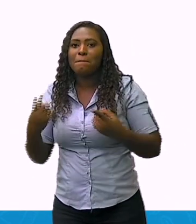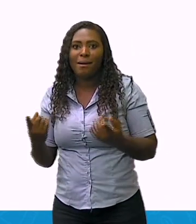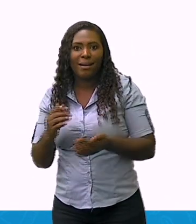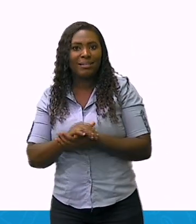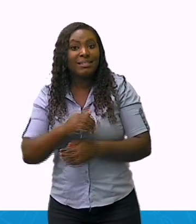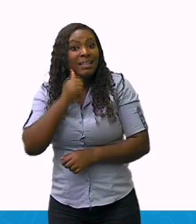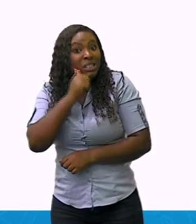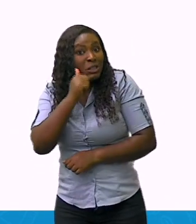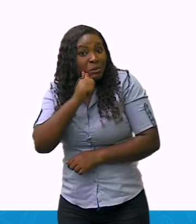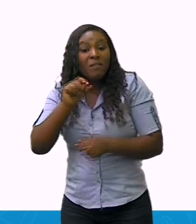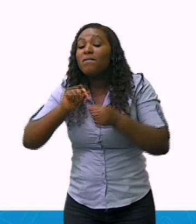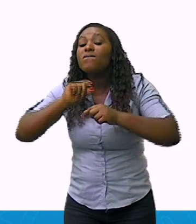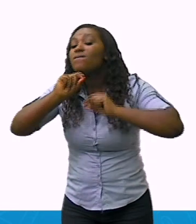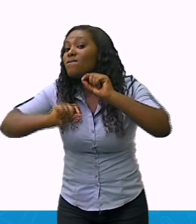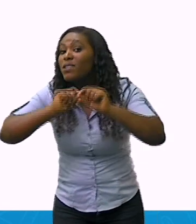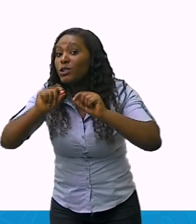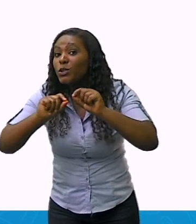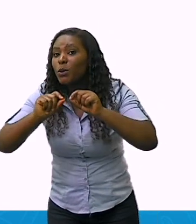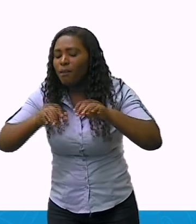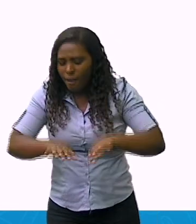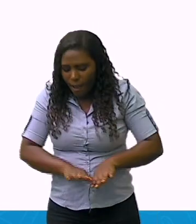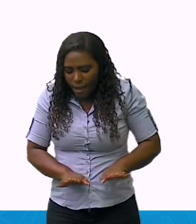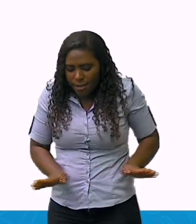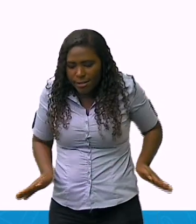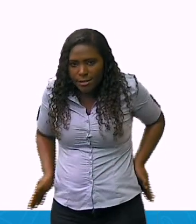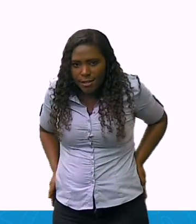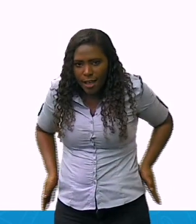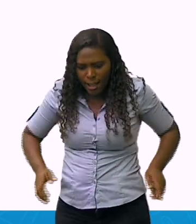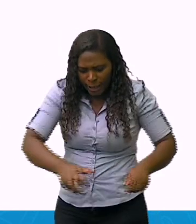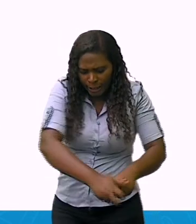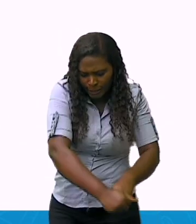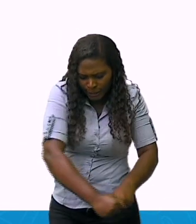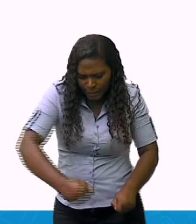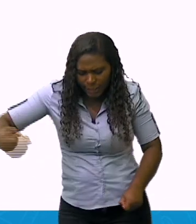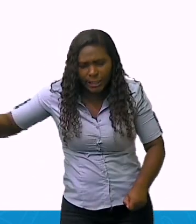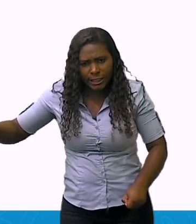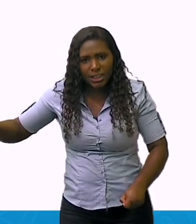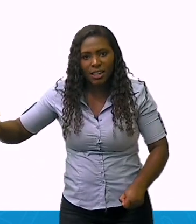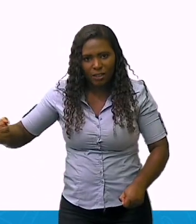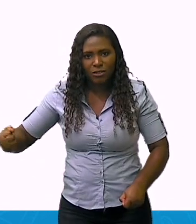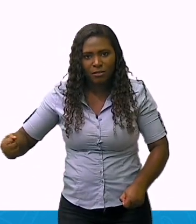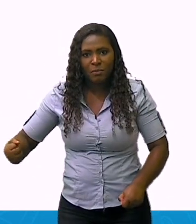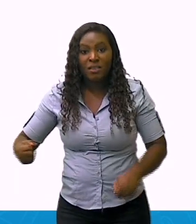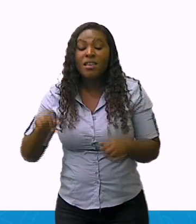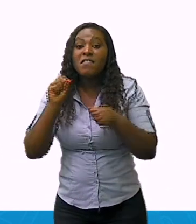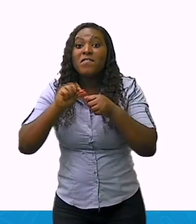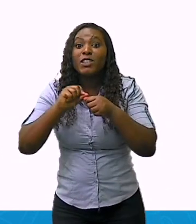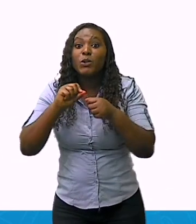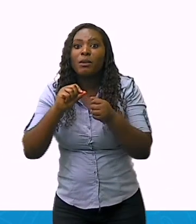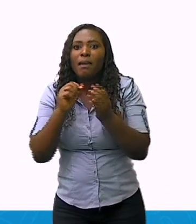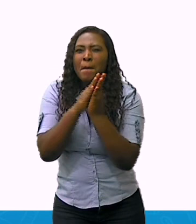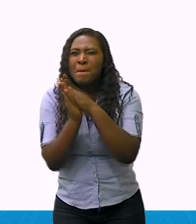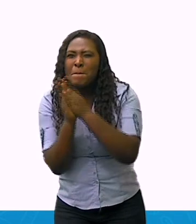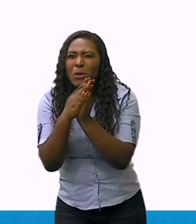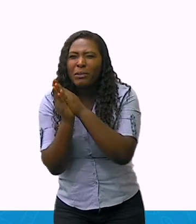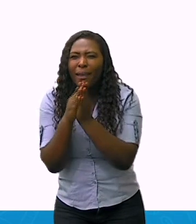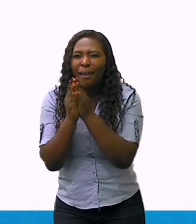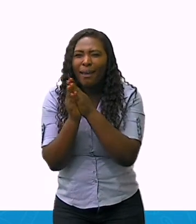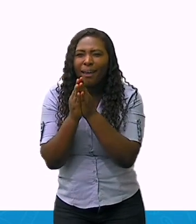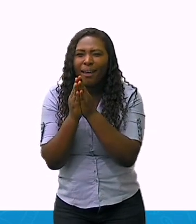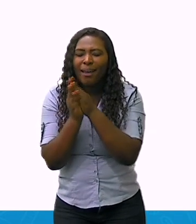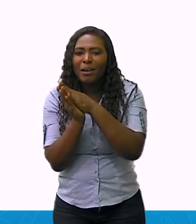rasgavam tiras de pano de suas saias e faziam bonecas, feitas de